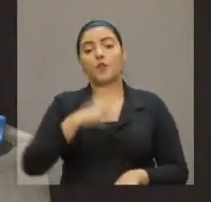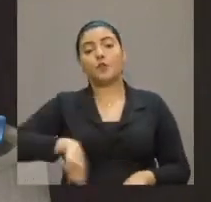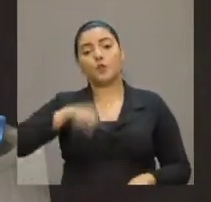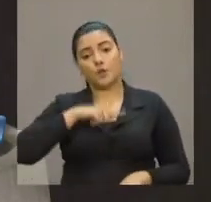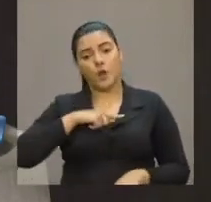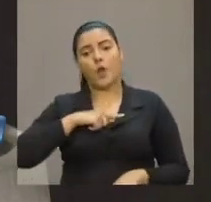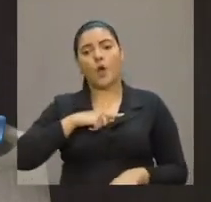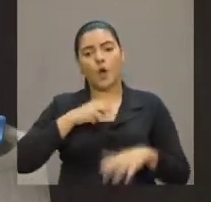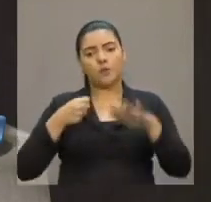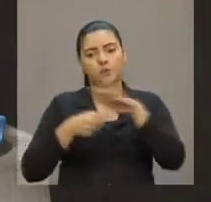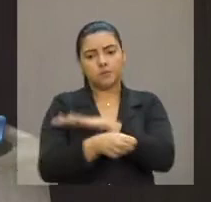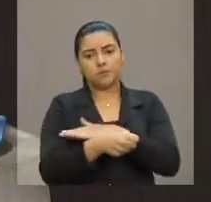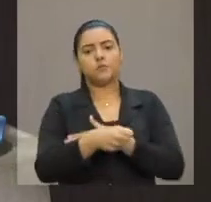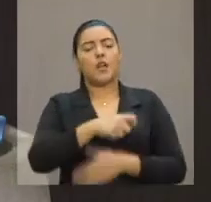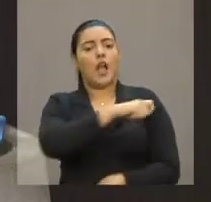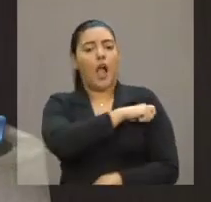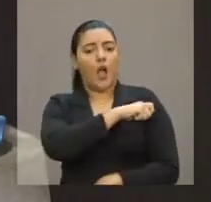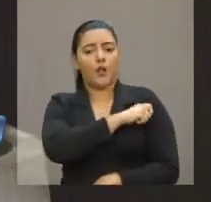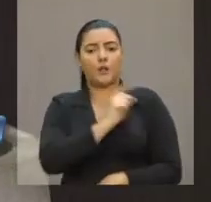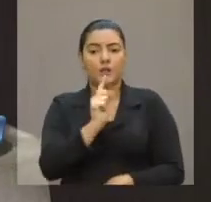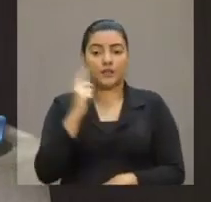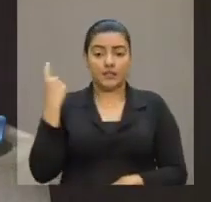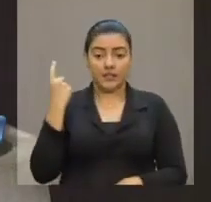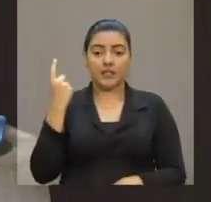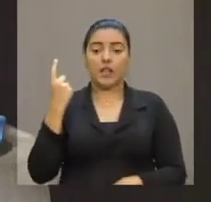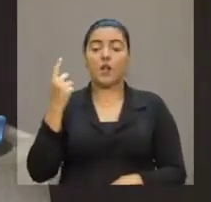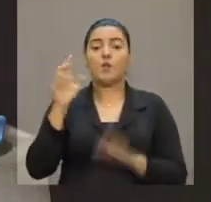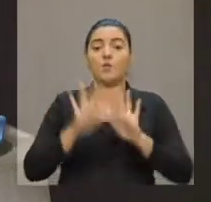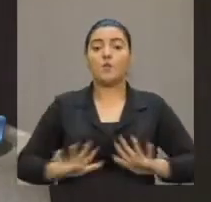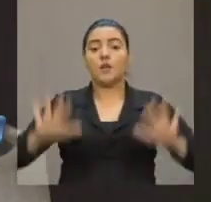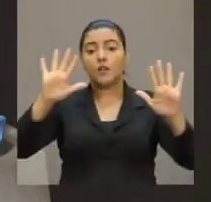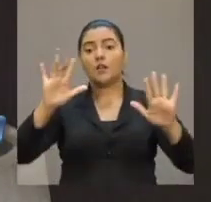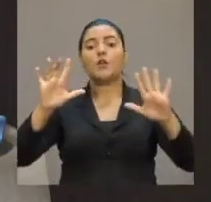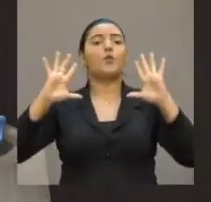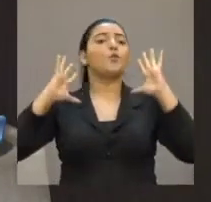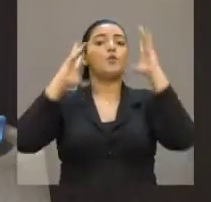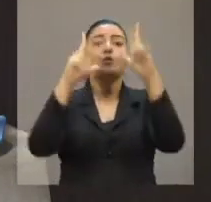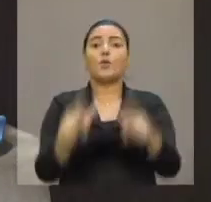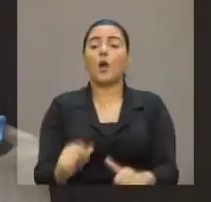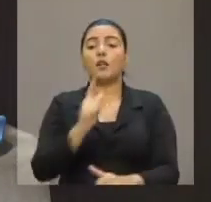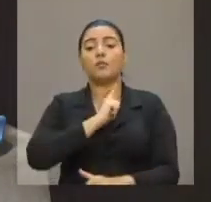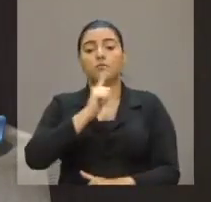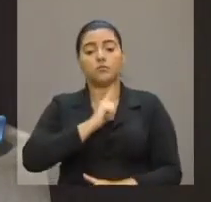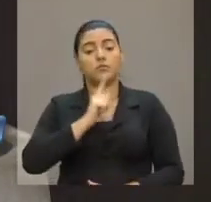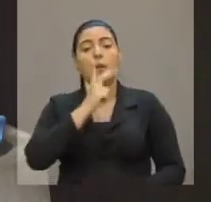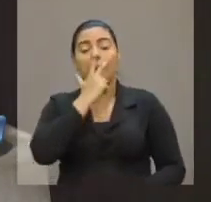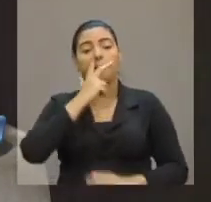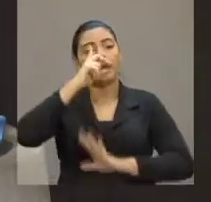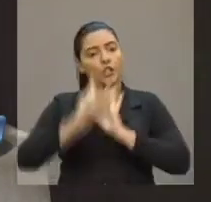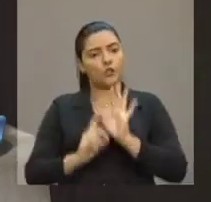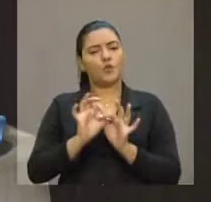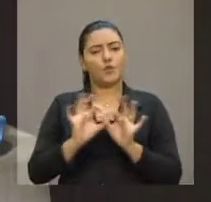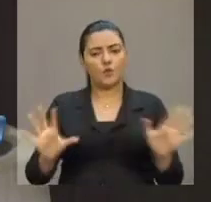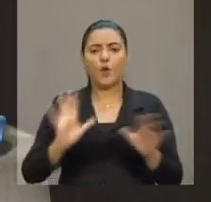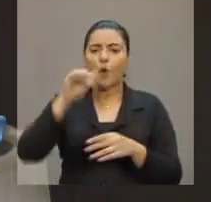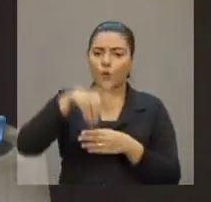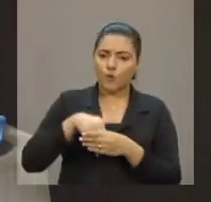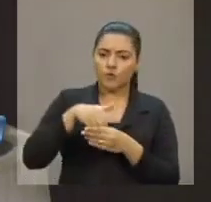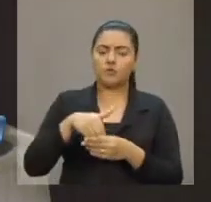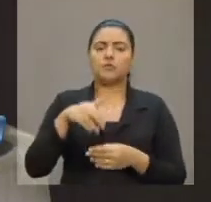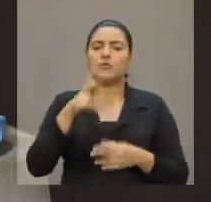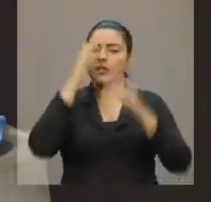que somos egressos da UFC, mas não somente aqueles egressos daquela universidade, todos que temos um coração democrata, todos que temos